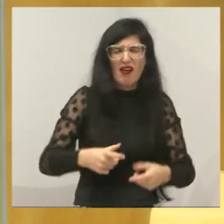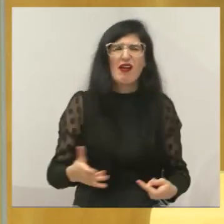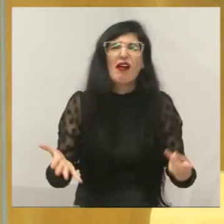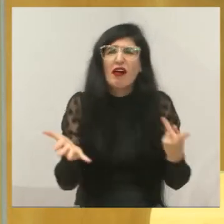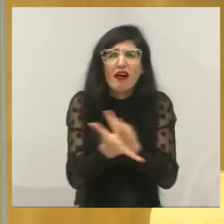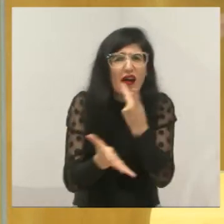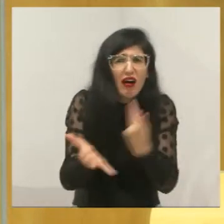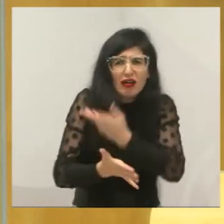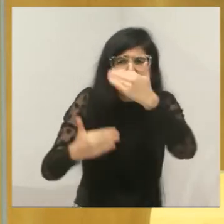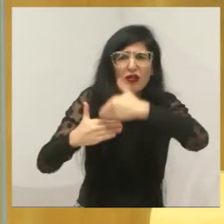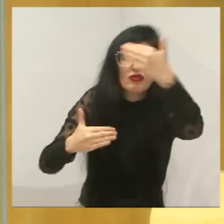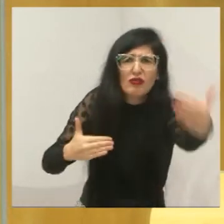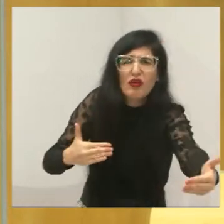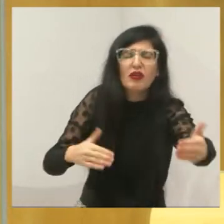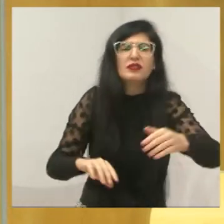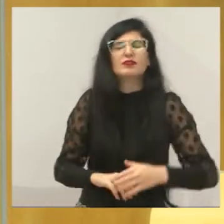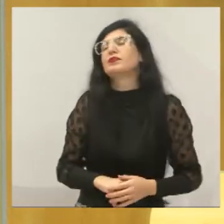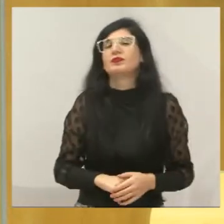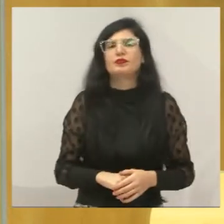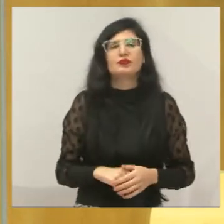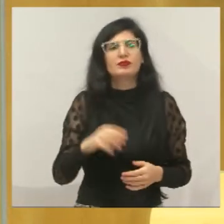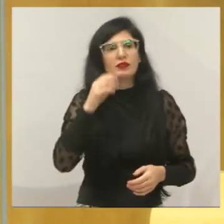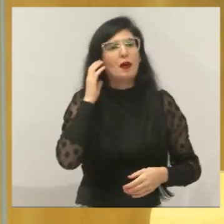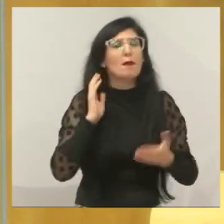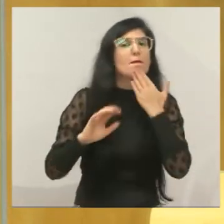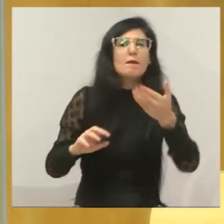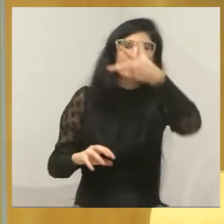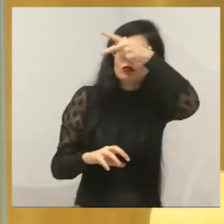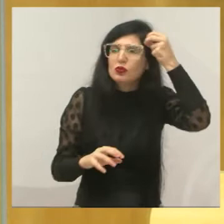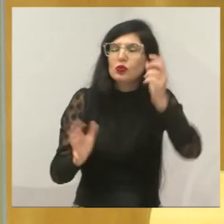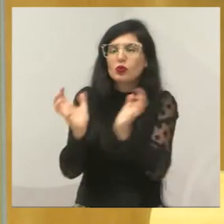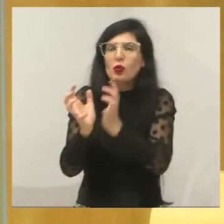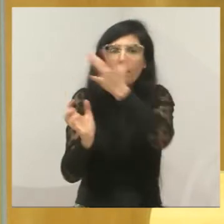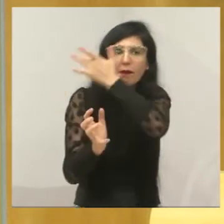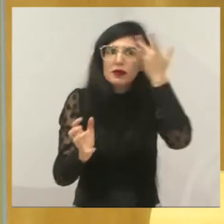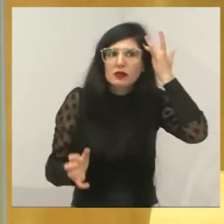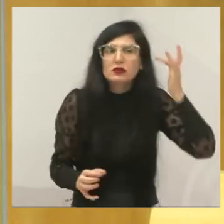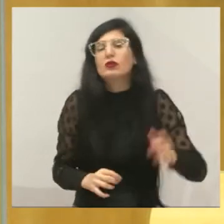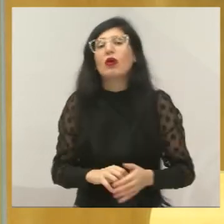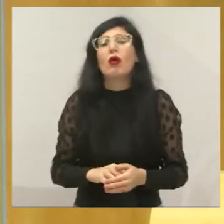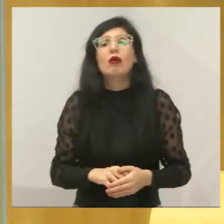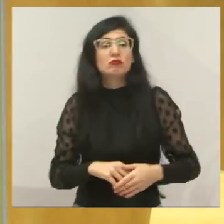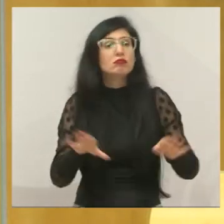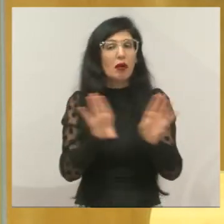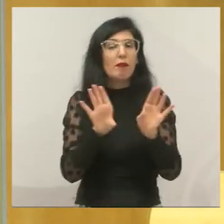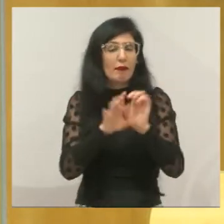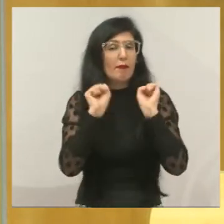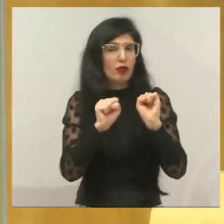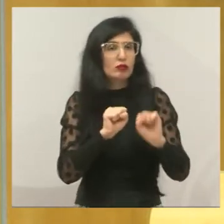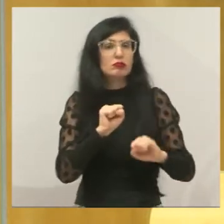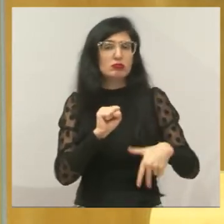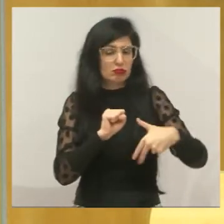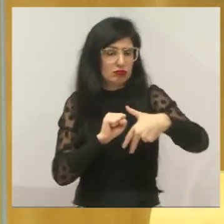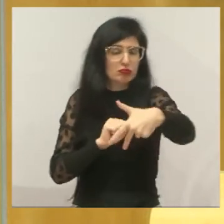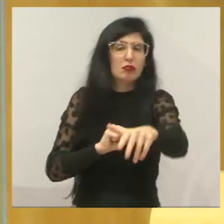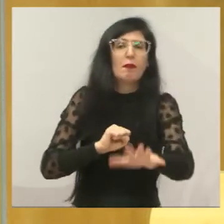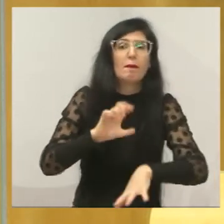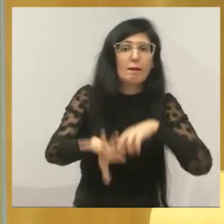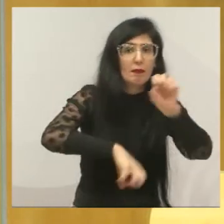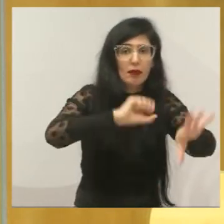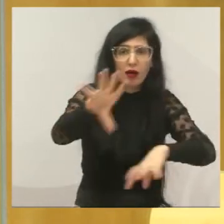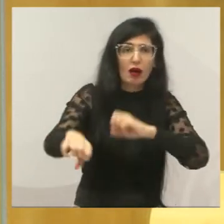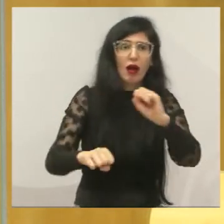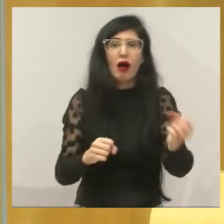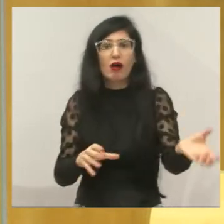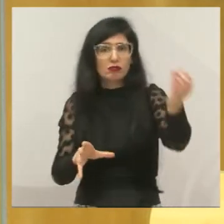possa buscar esses utensílios, esses descartes maiores na sua residência. Esse é um serviço para todos nós,